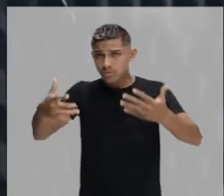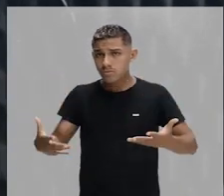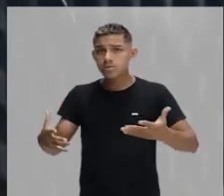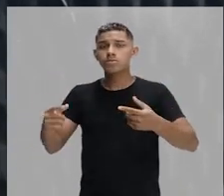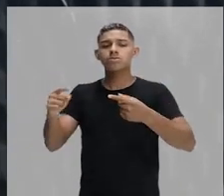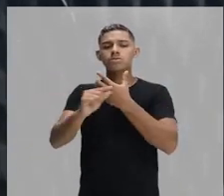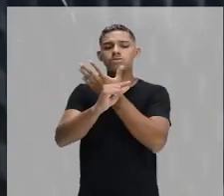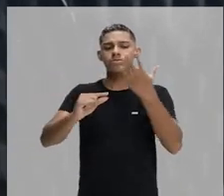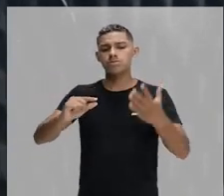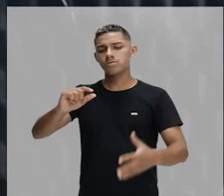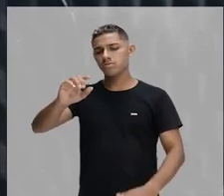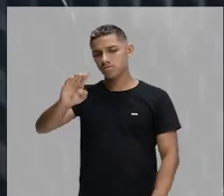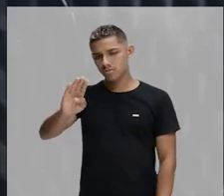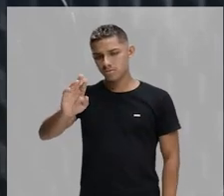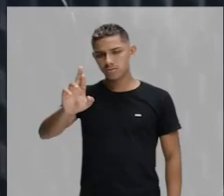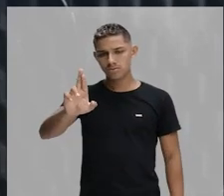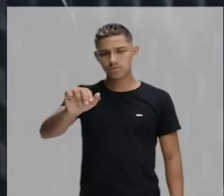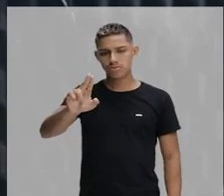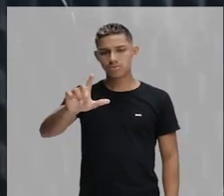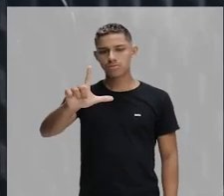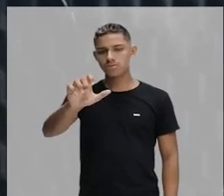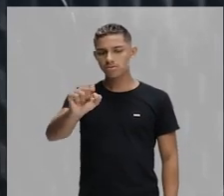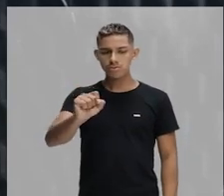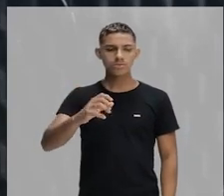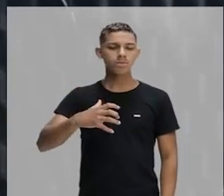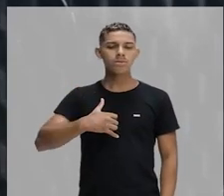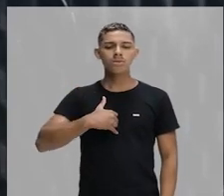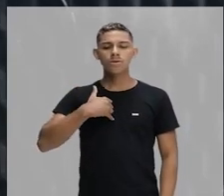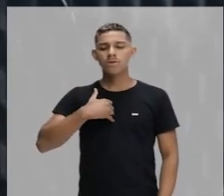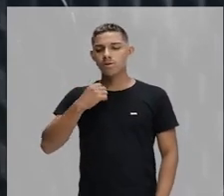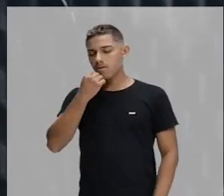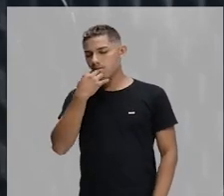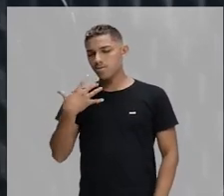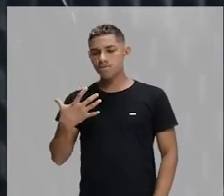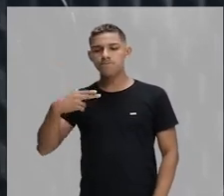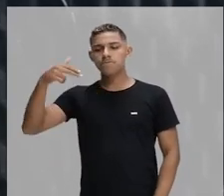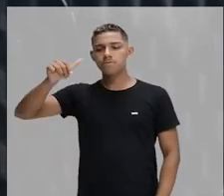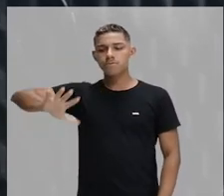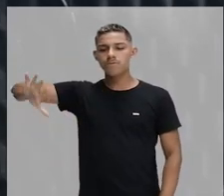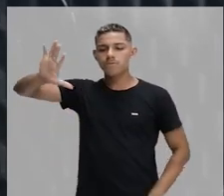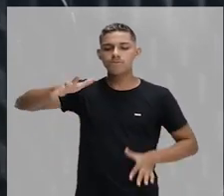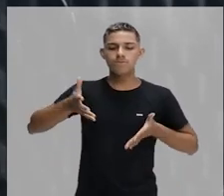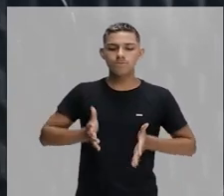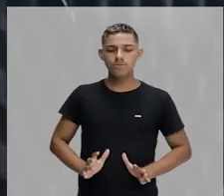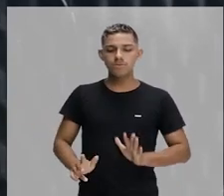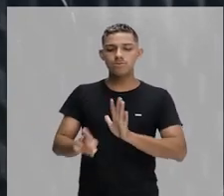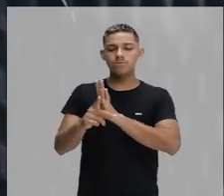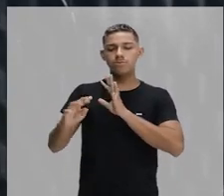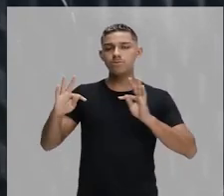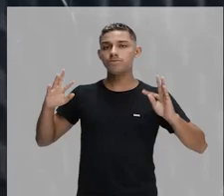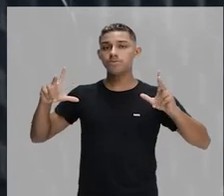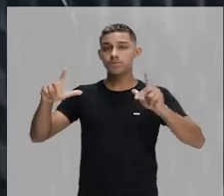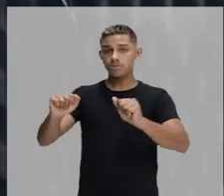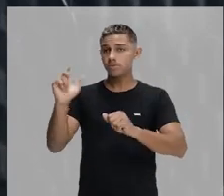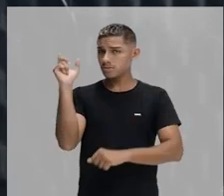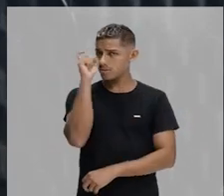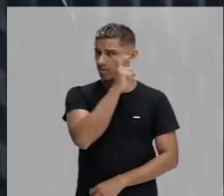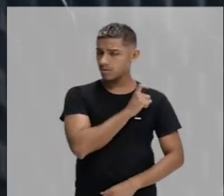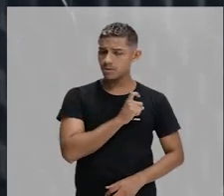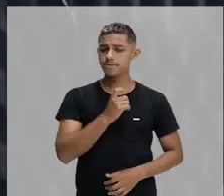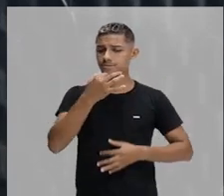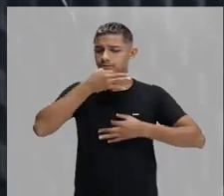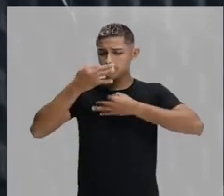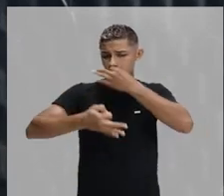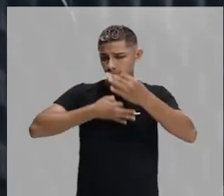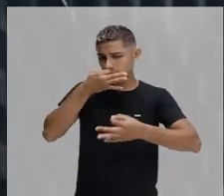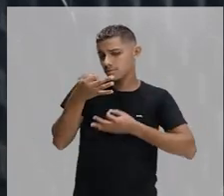forma muito intensa o orgulho que ele tem de ser nordestino. E, apesar de todas as dificuldades que ele cita, mesmo